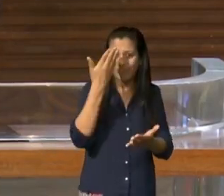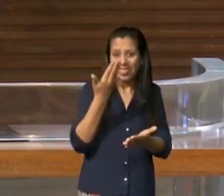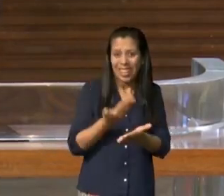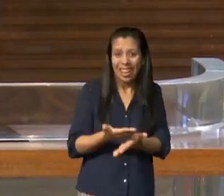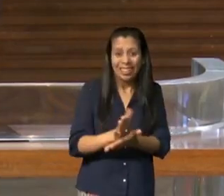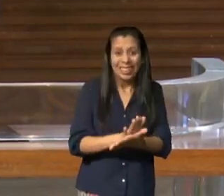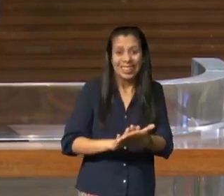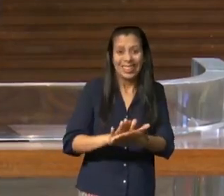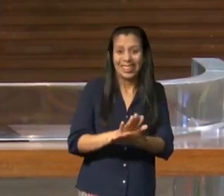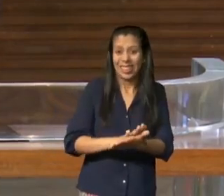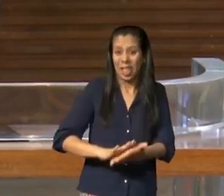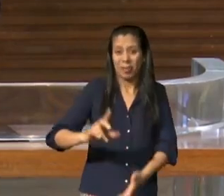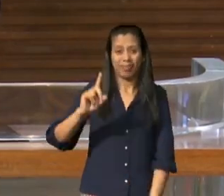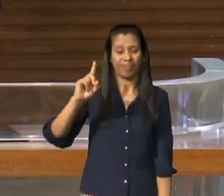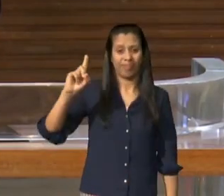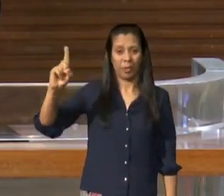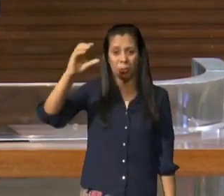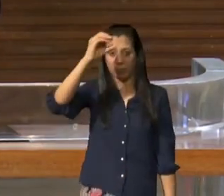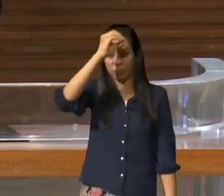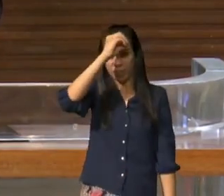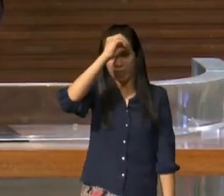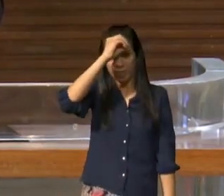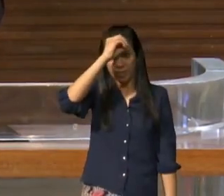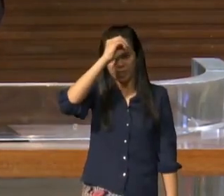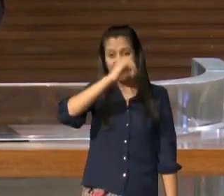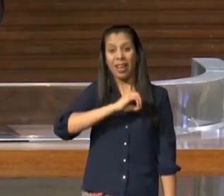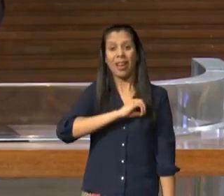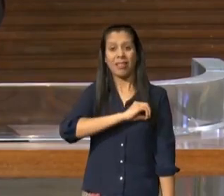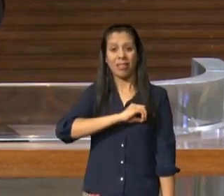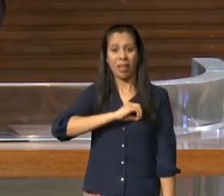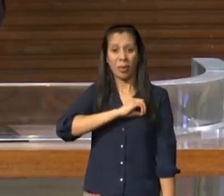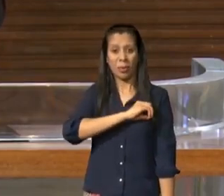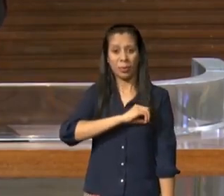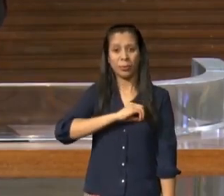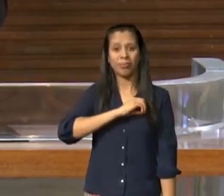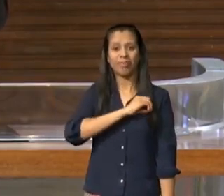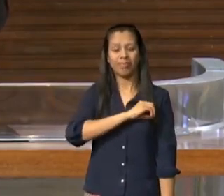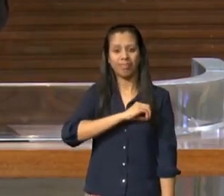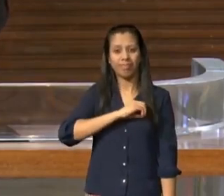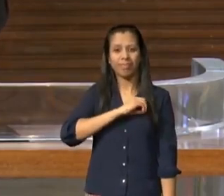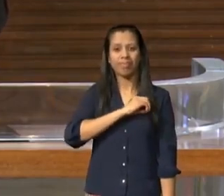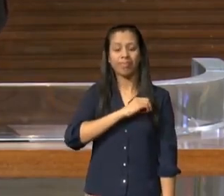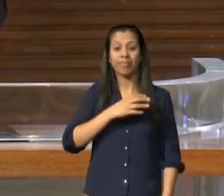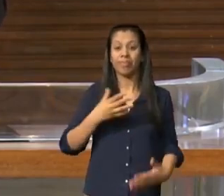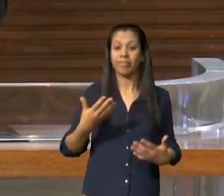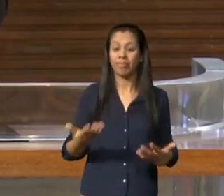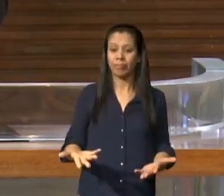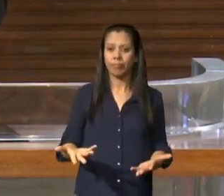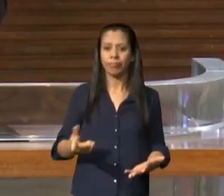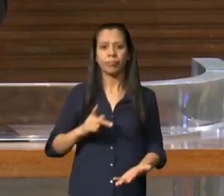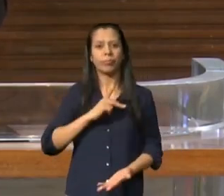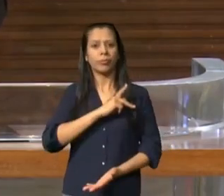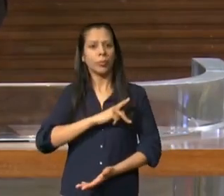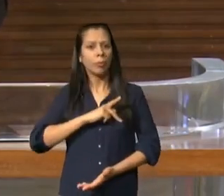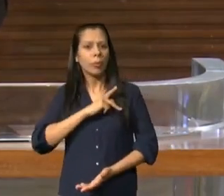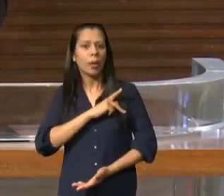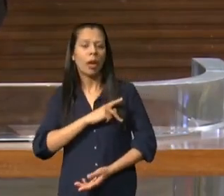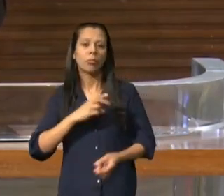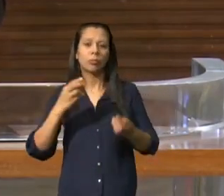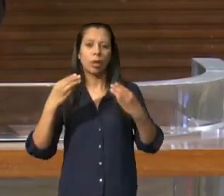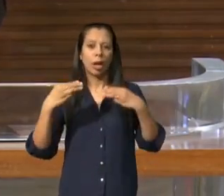depois de um ano e meio parte em viagem missionária para outras cidades e lá de Éfeso